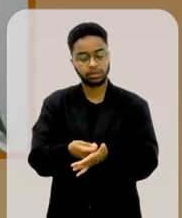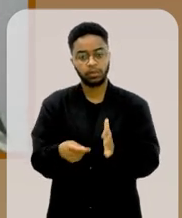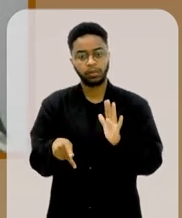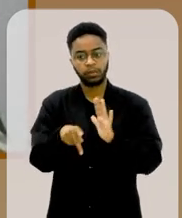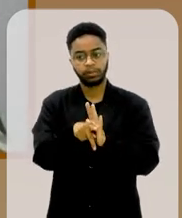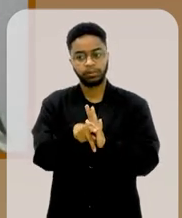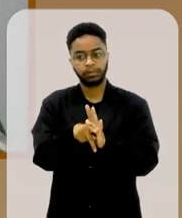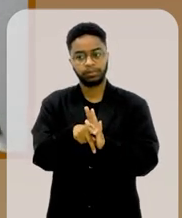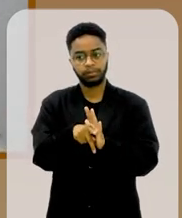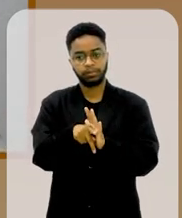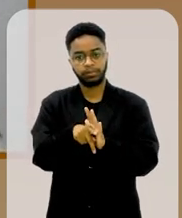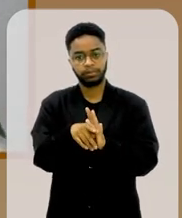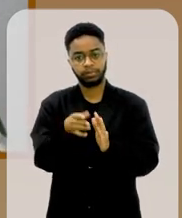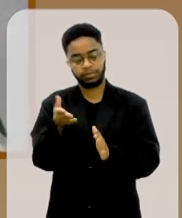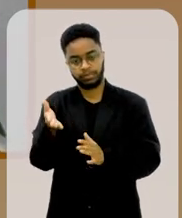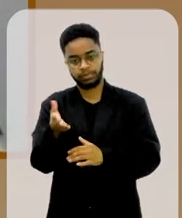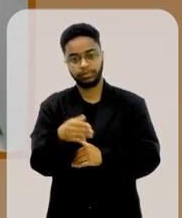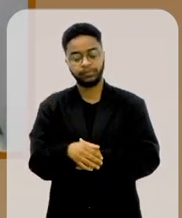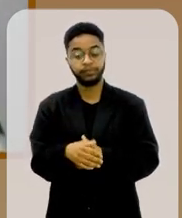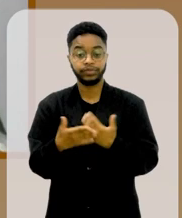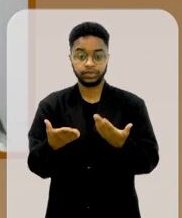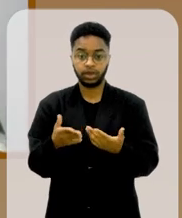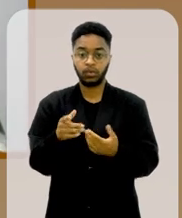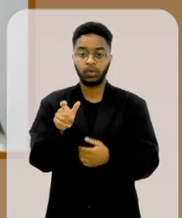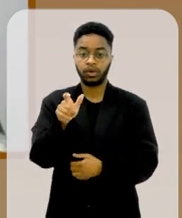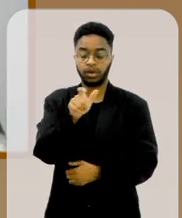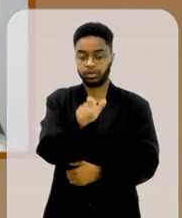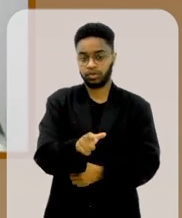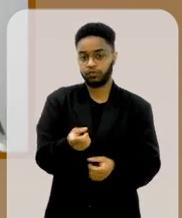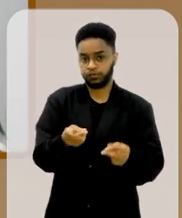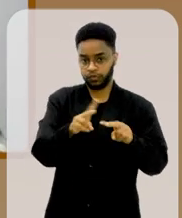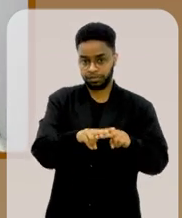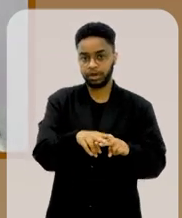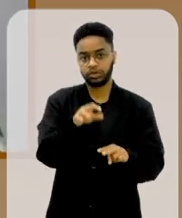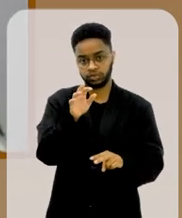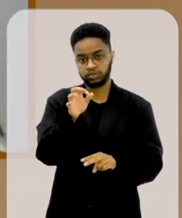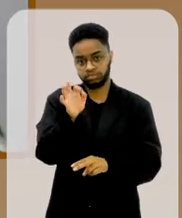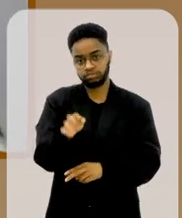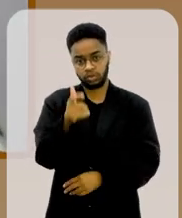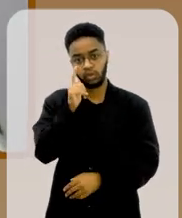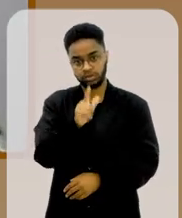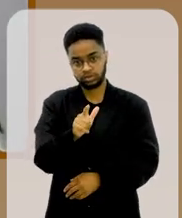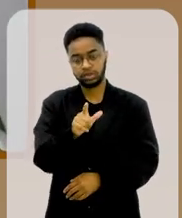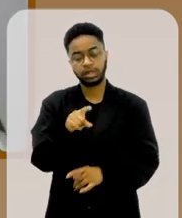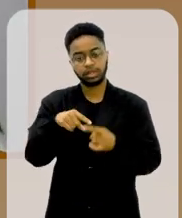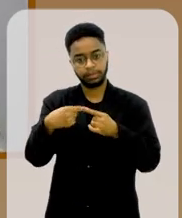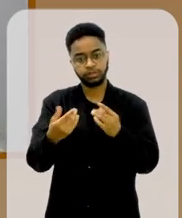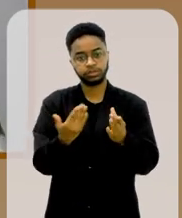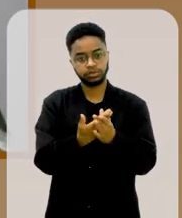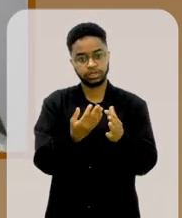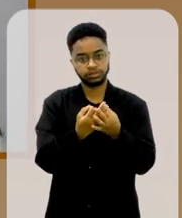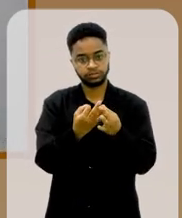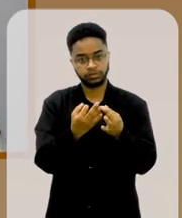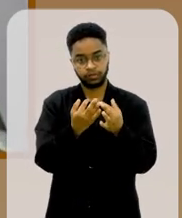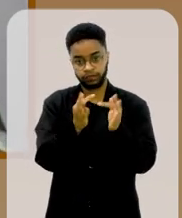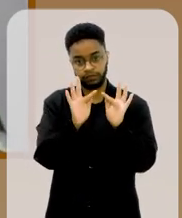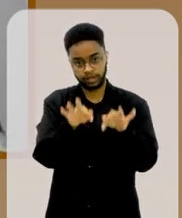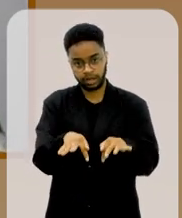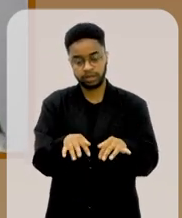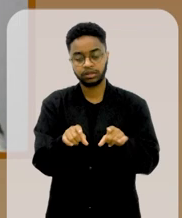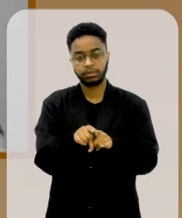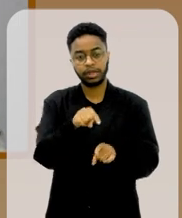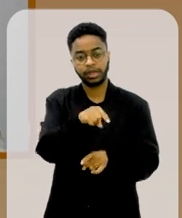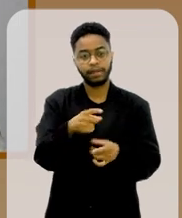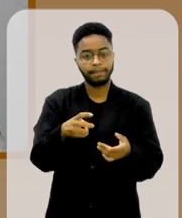da... Então, ele foi preso, né? O processo foi encerrado, ele foi preso